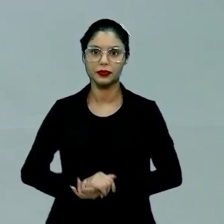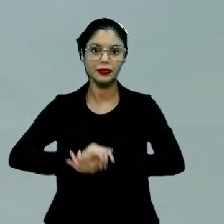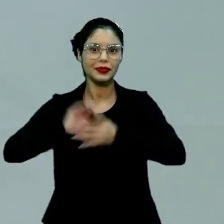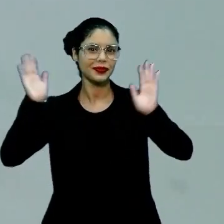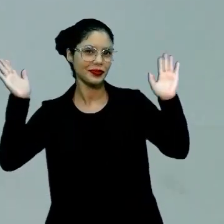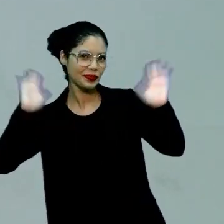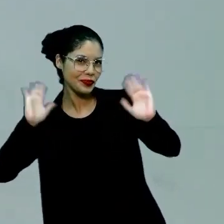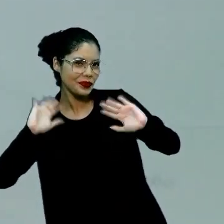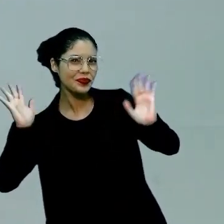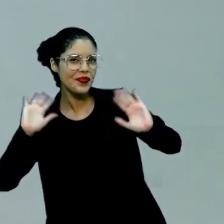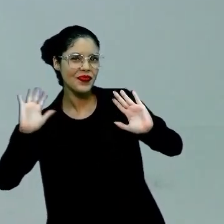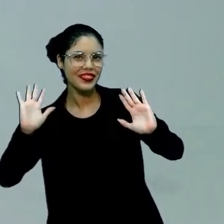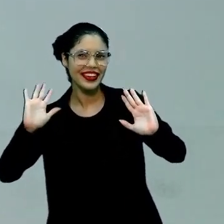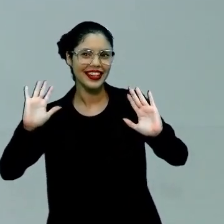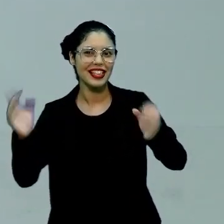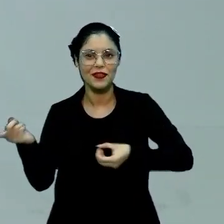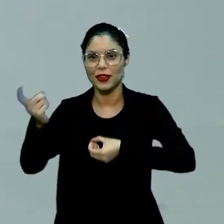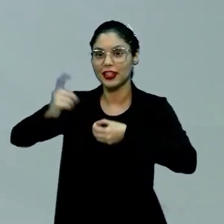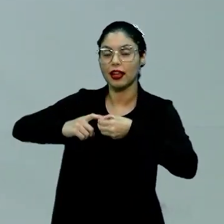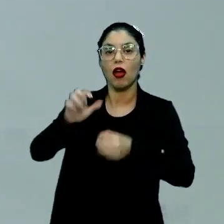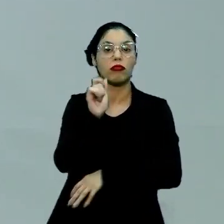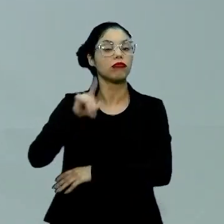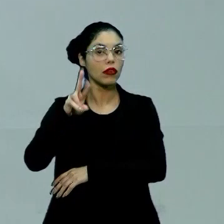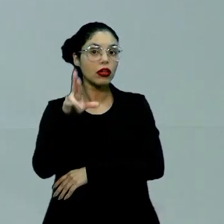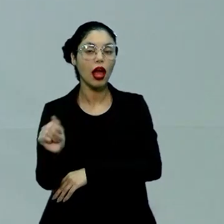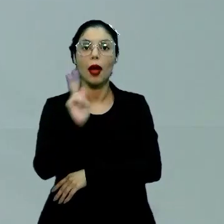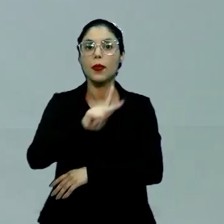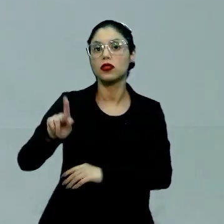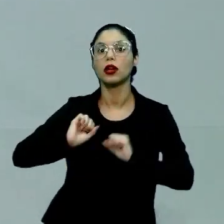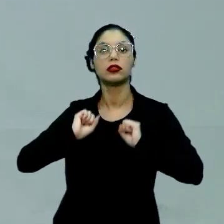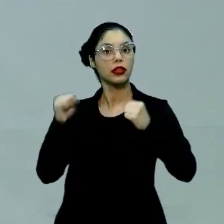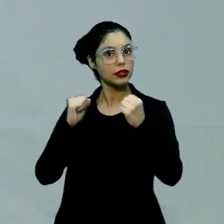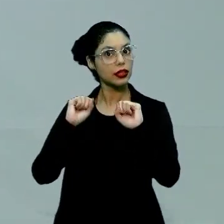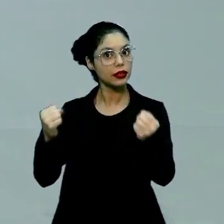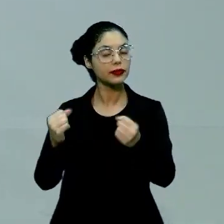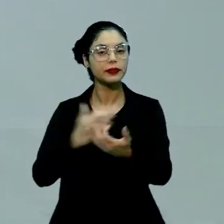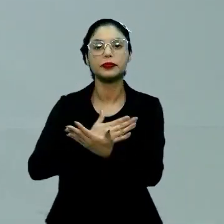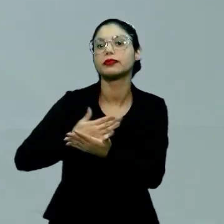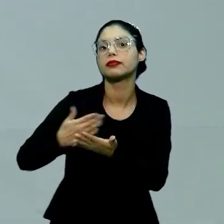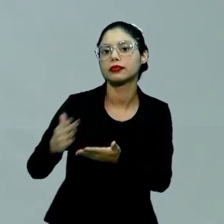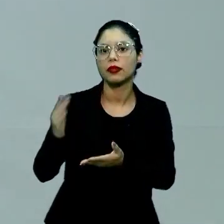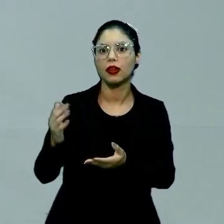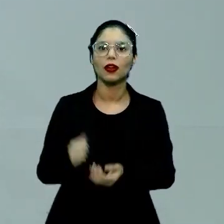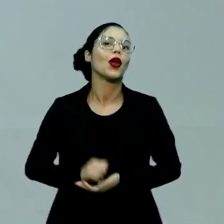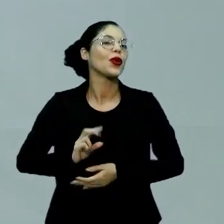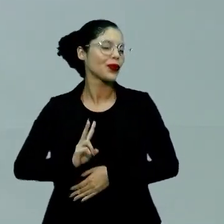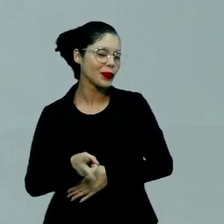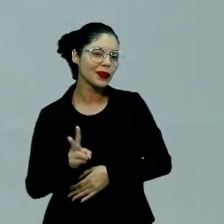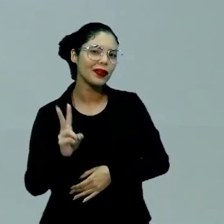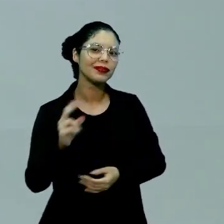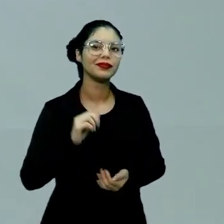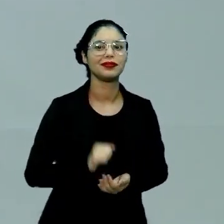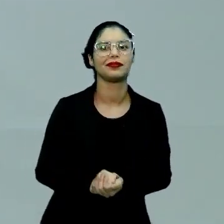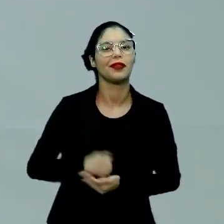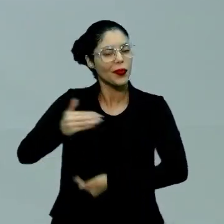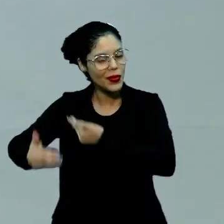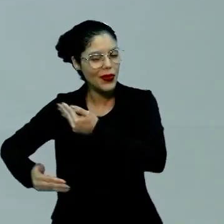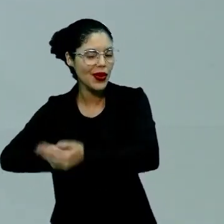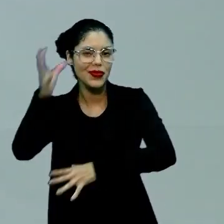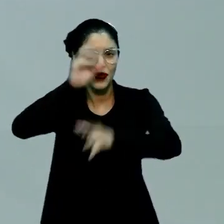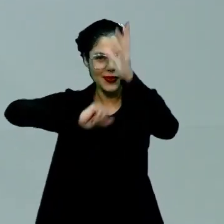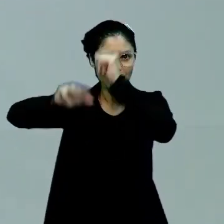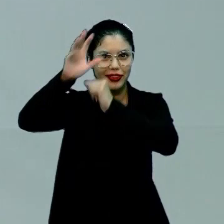E aí, voltei! André Vasconcelos, professor de Educação Física, para iniciarmos ou darmos continuidade ao processo de